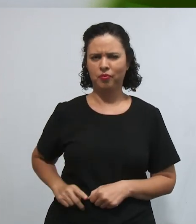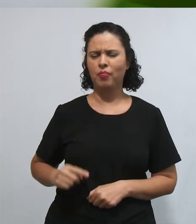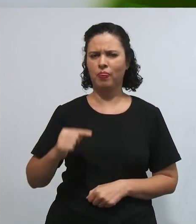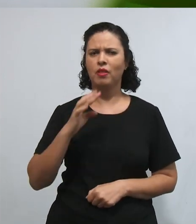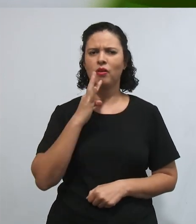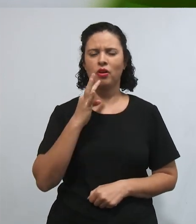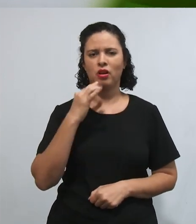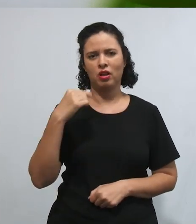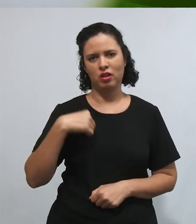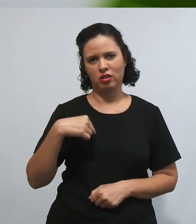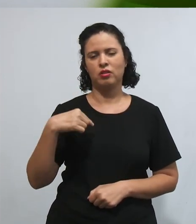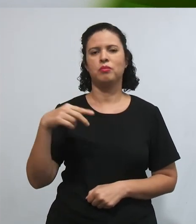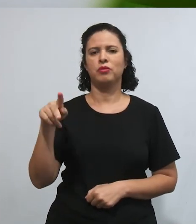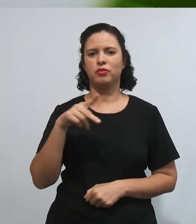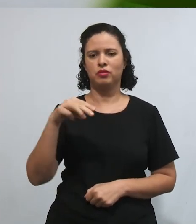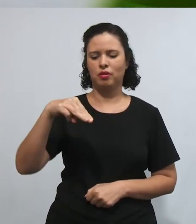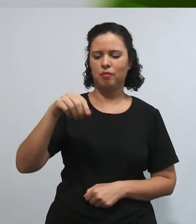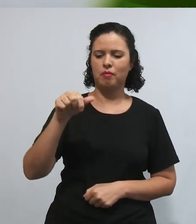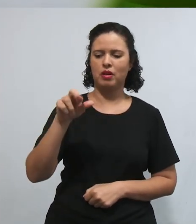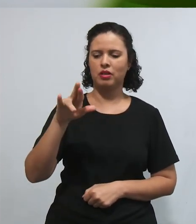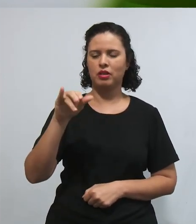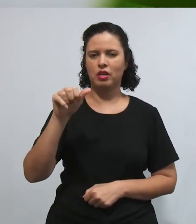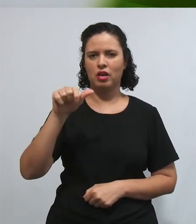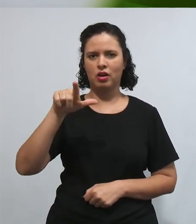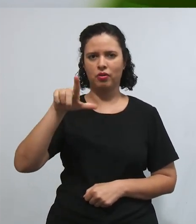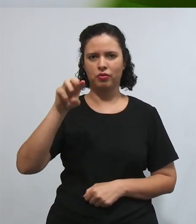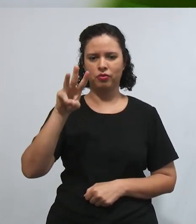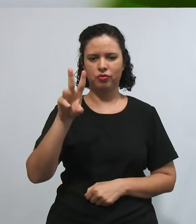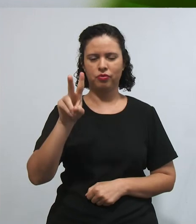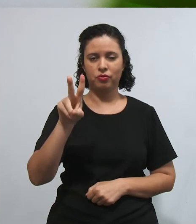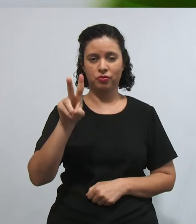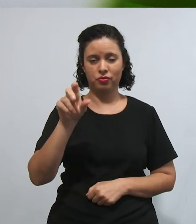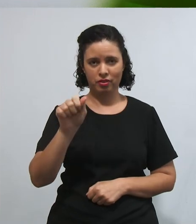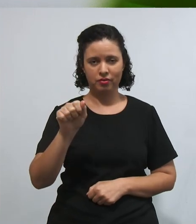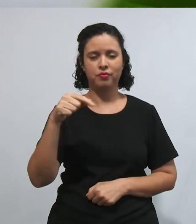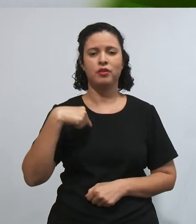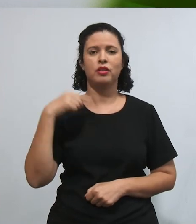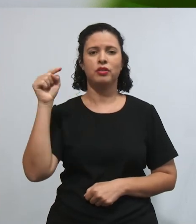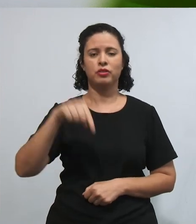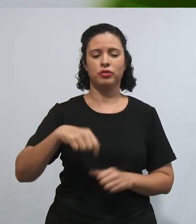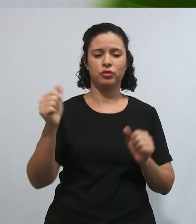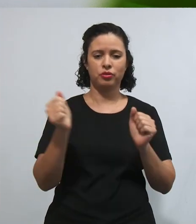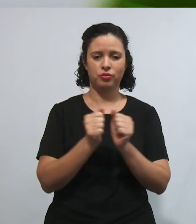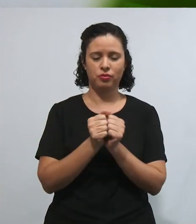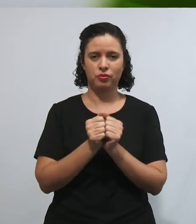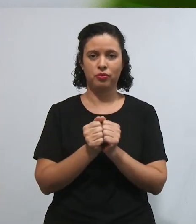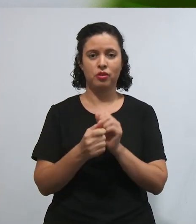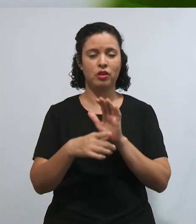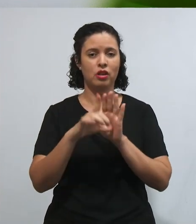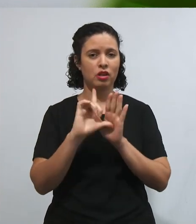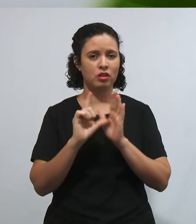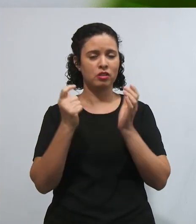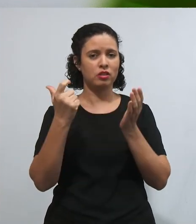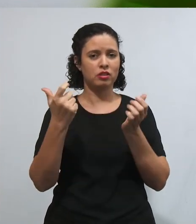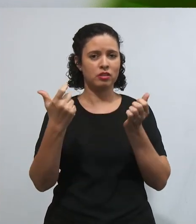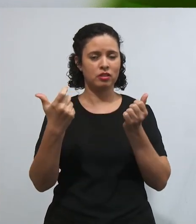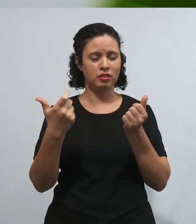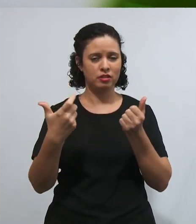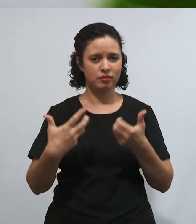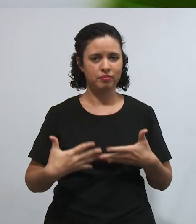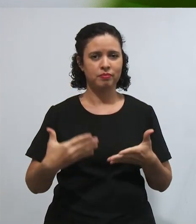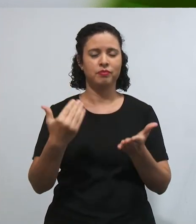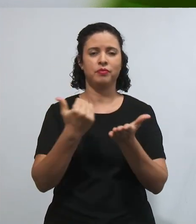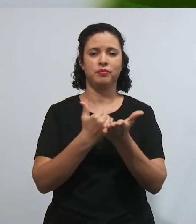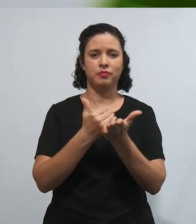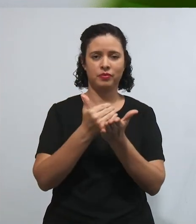conhece, eu sou a professora Maria Alves, vou com você aqui na condução desta disciplina. Mas antes de a gente dar início de fato ao